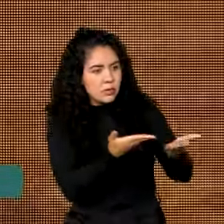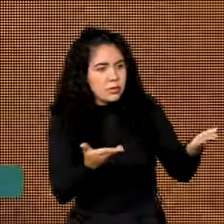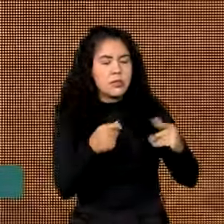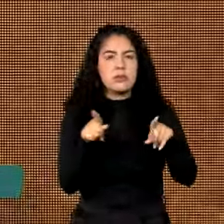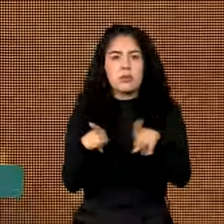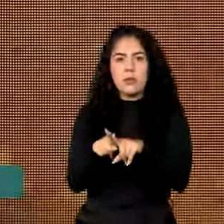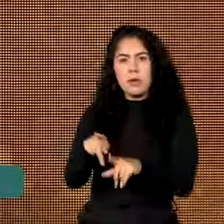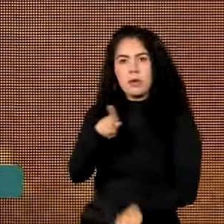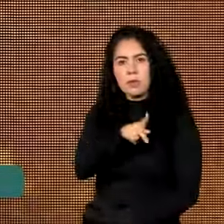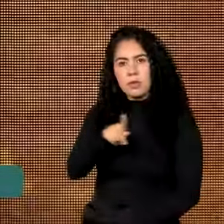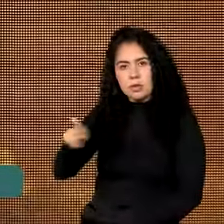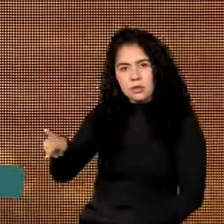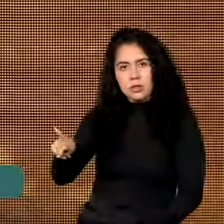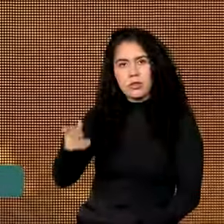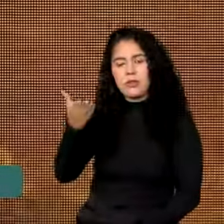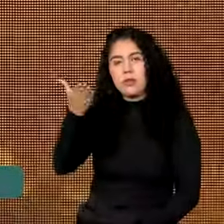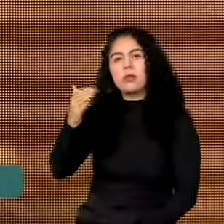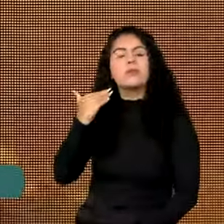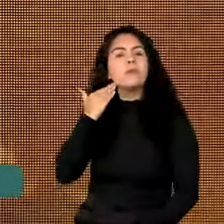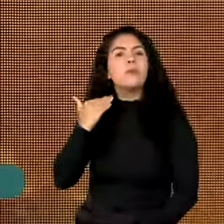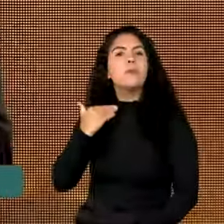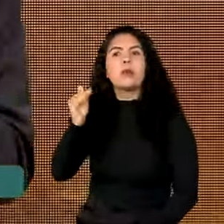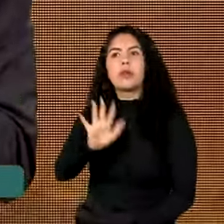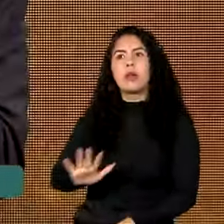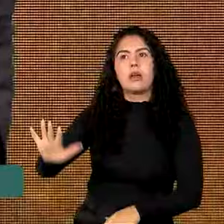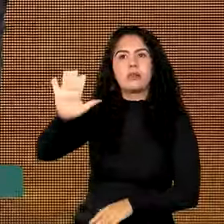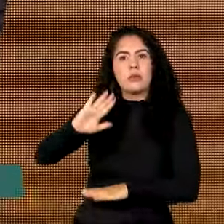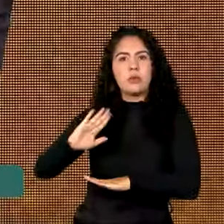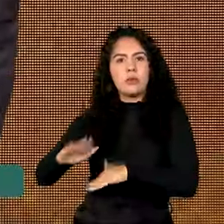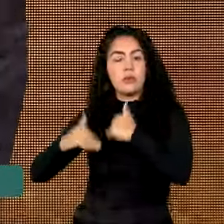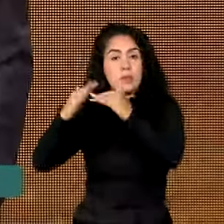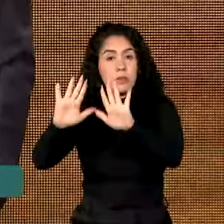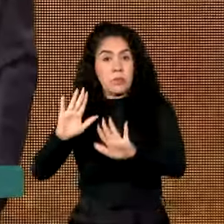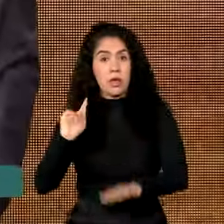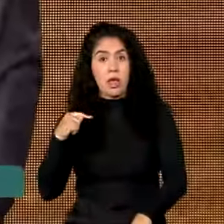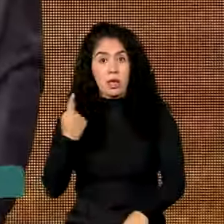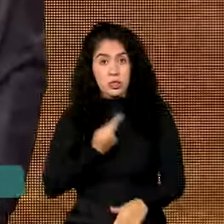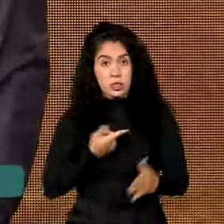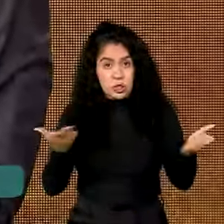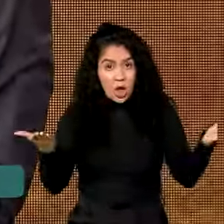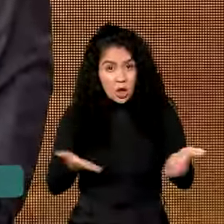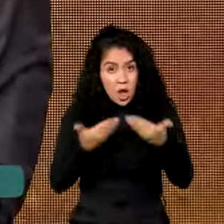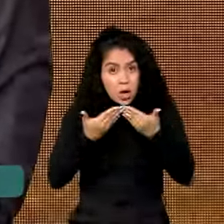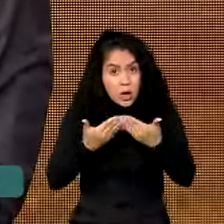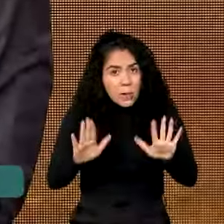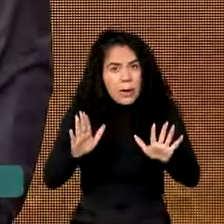Nacional de Desenvolvimento. A nossa dor de cabeça começa agora.